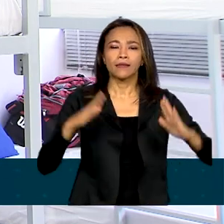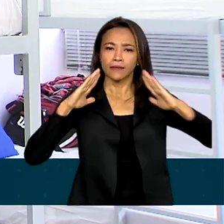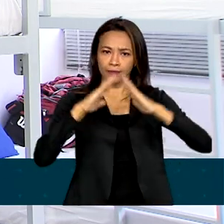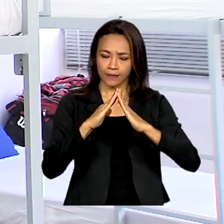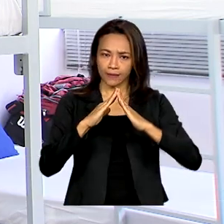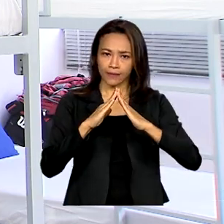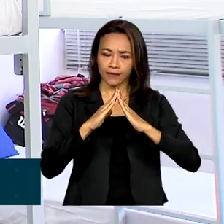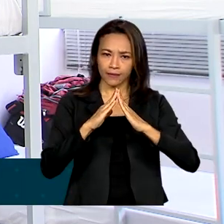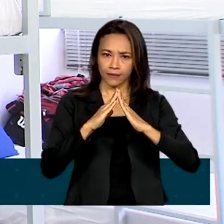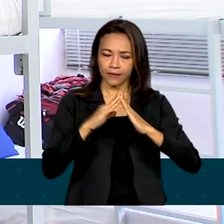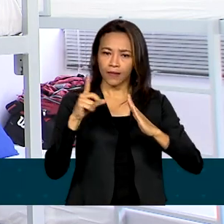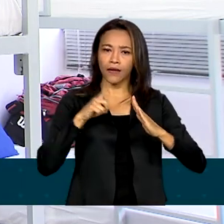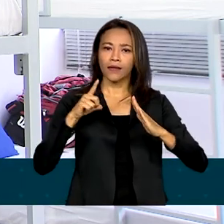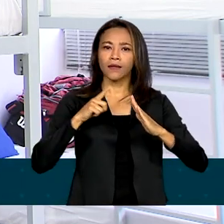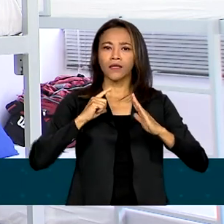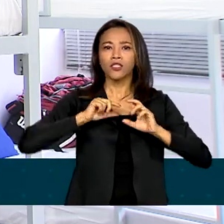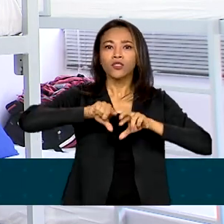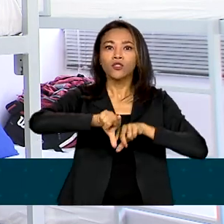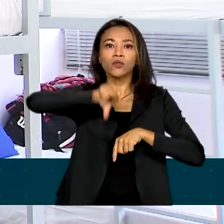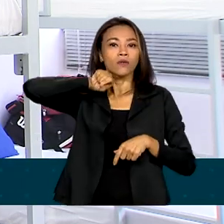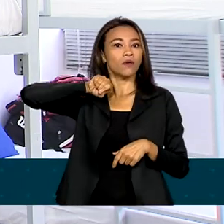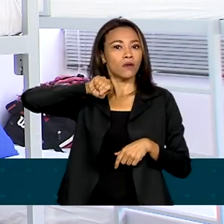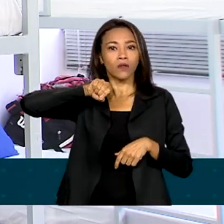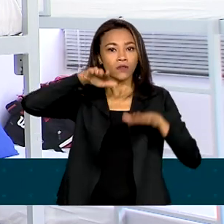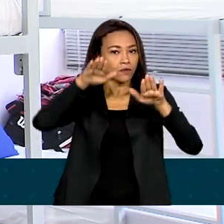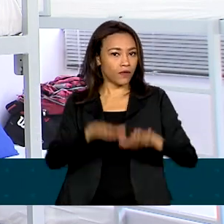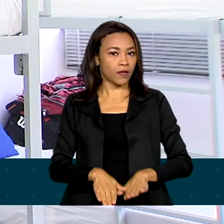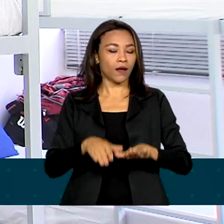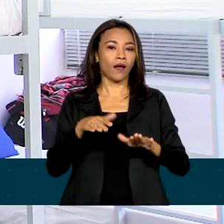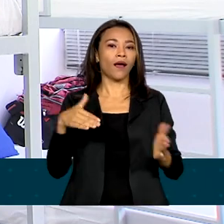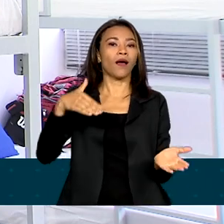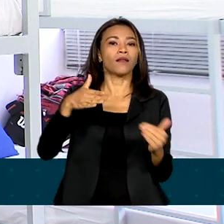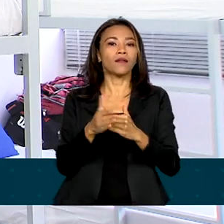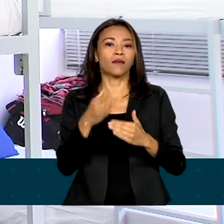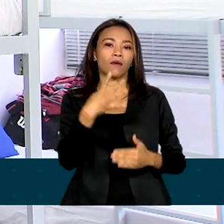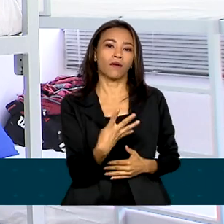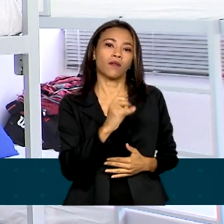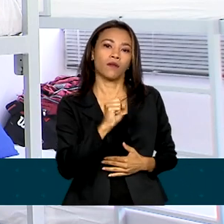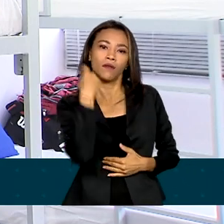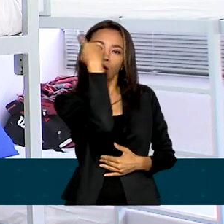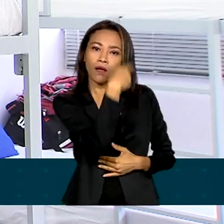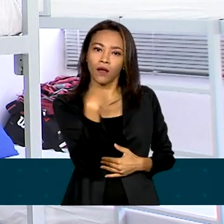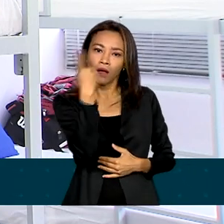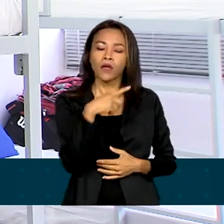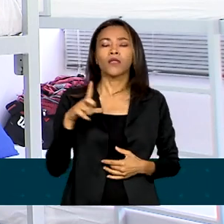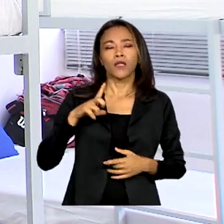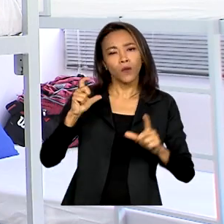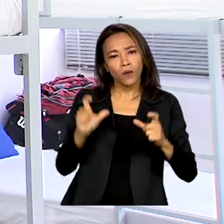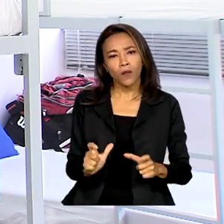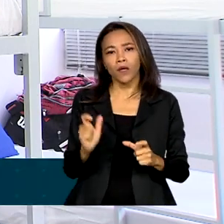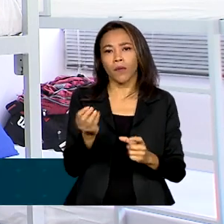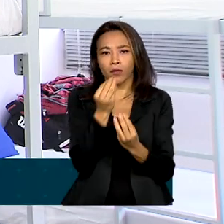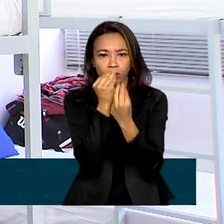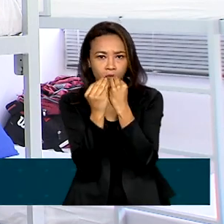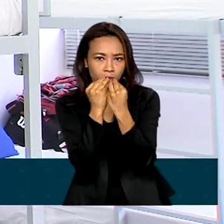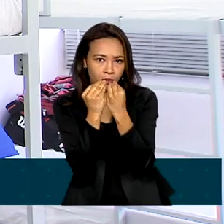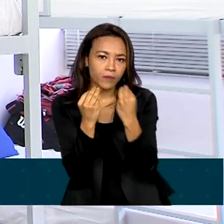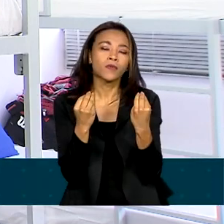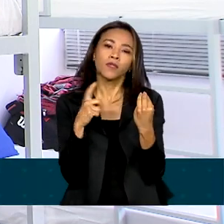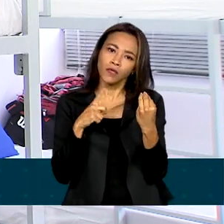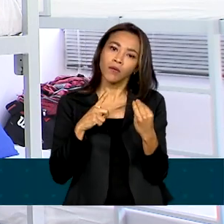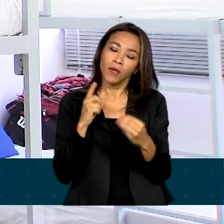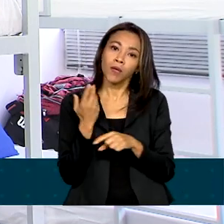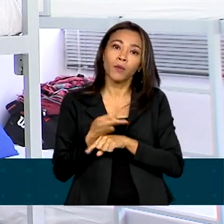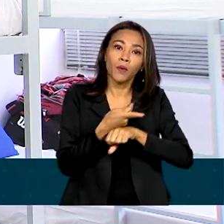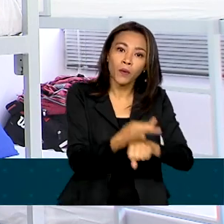a opção de ficar até 48 horas, ter um local para se alimentar e sim procurar sua